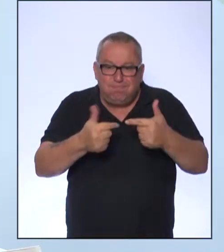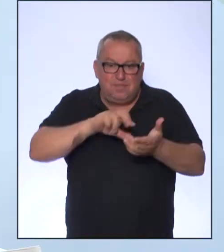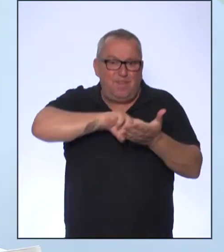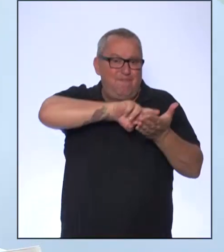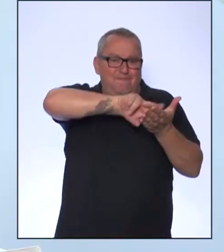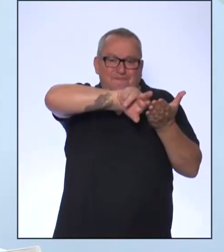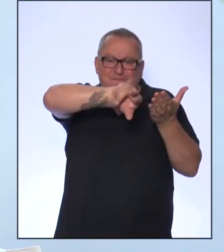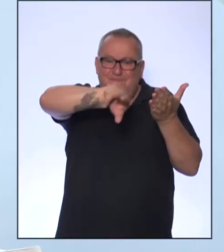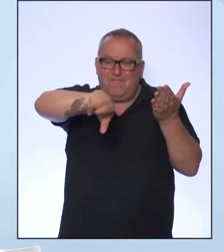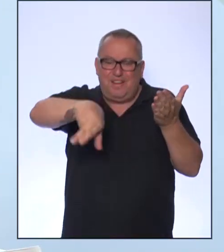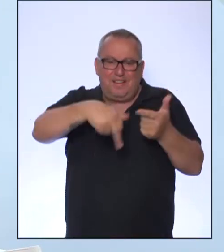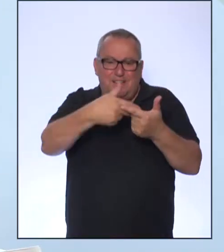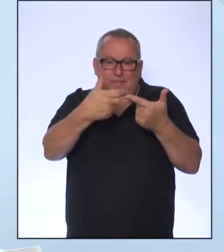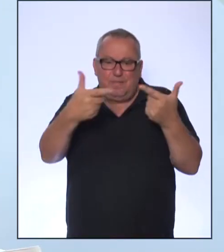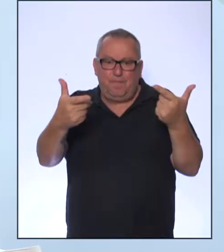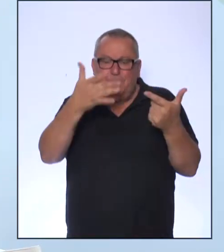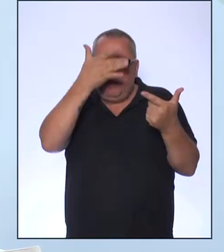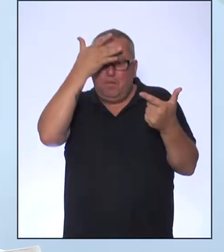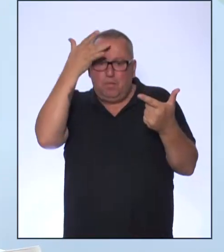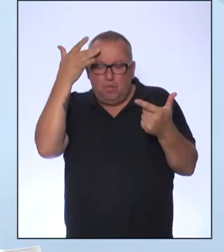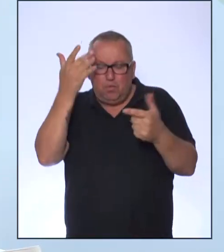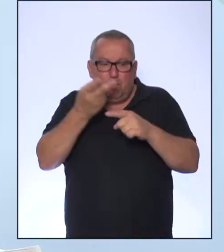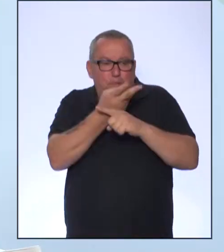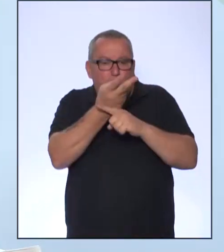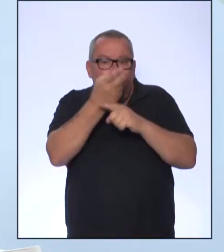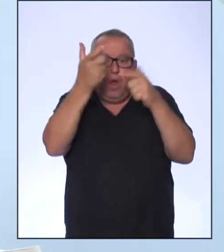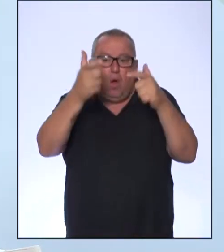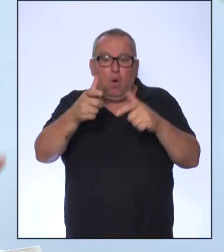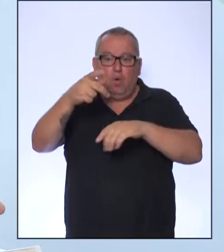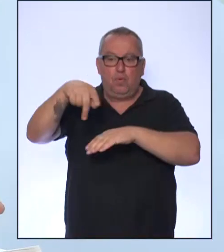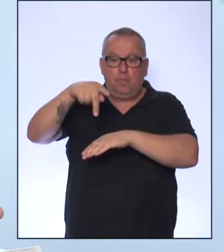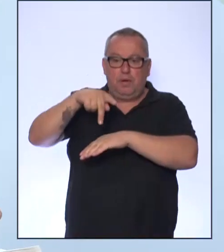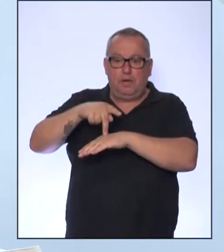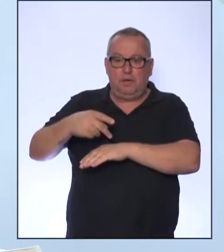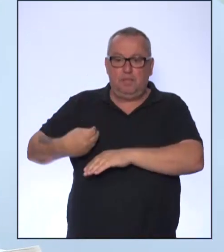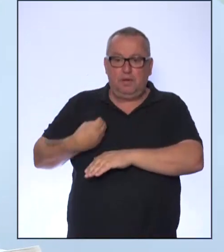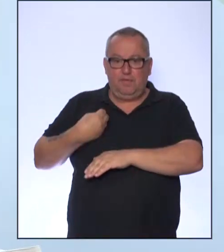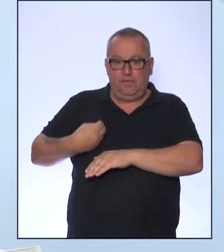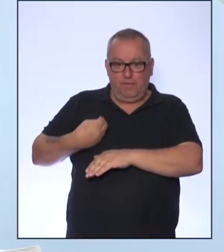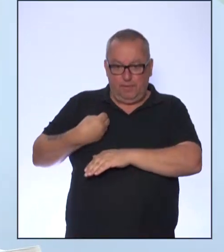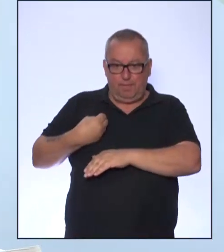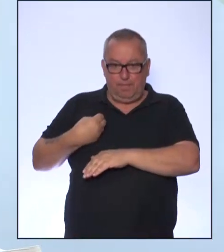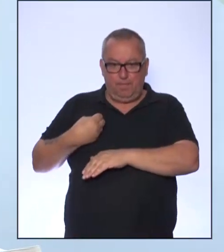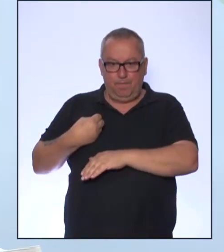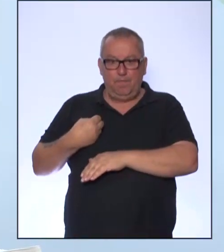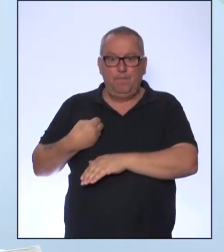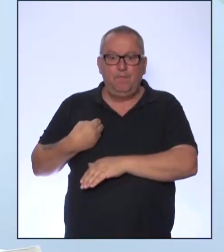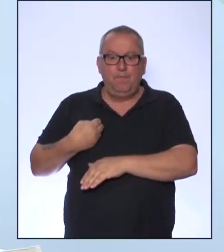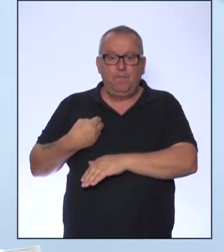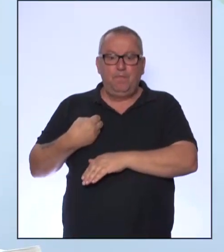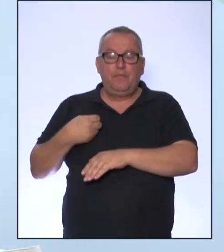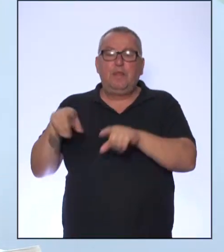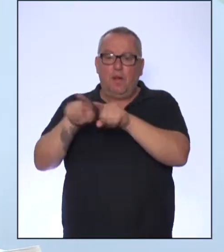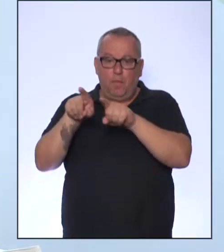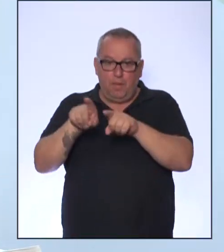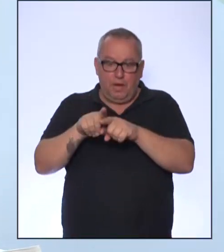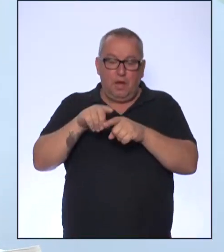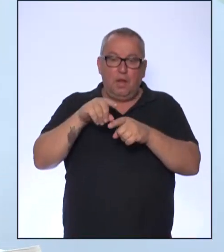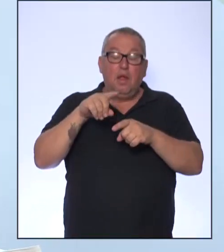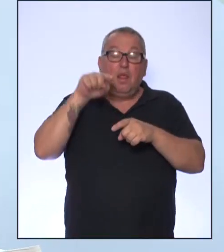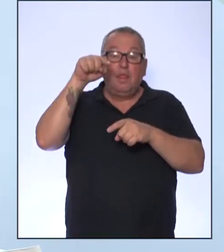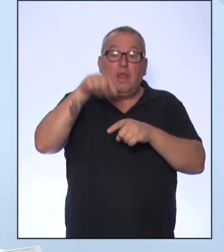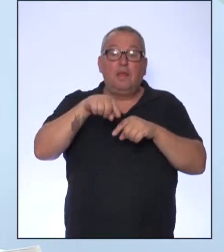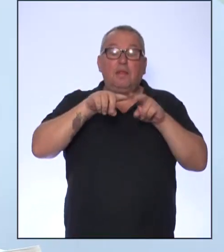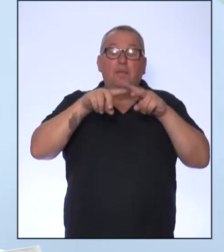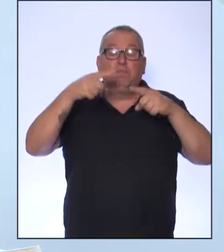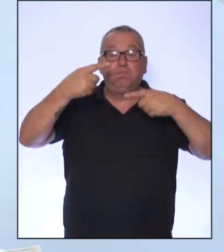fatores que levam as pessoas a buscarem outros lugares para se viver. E, dentro dessa discussão,